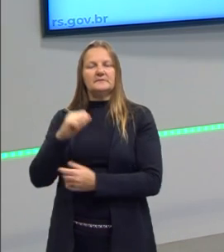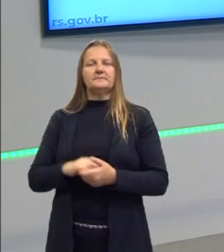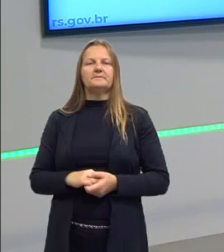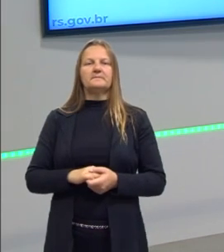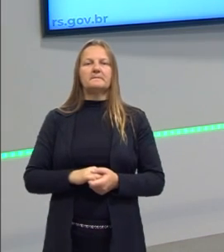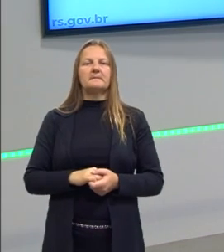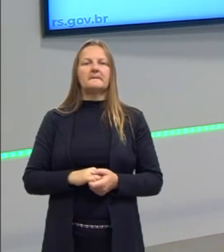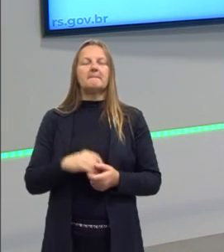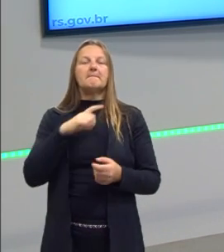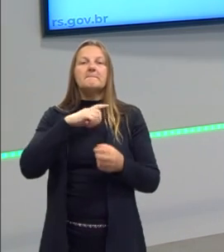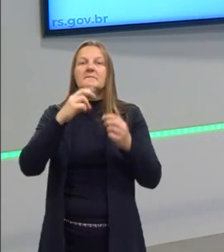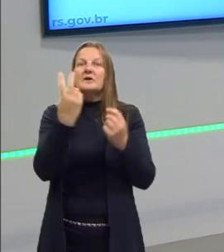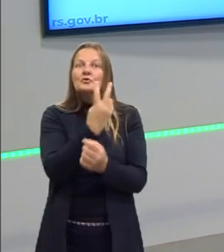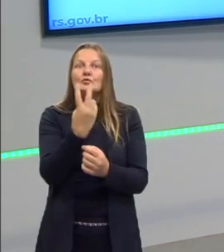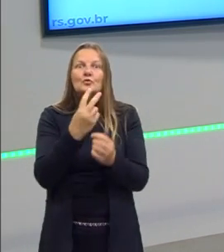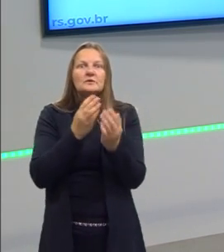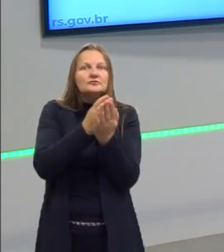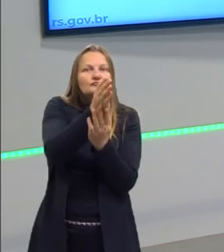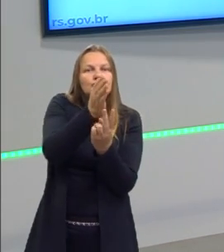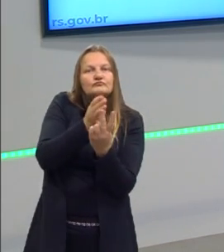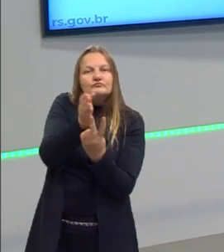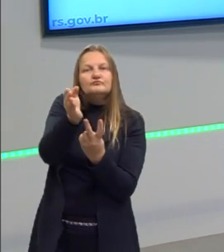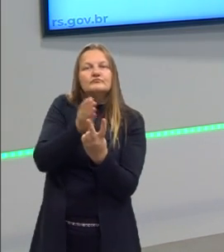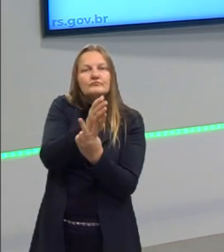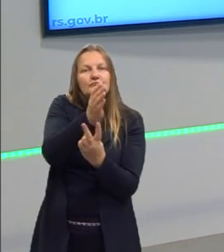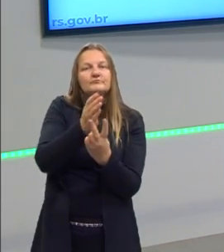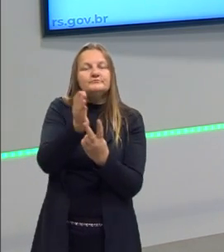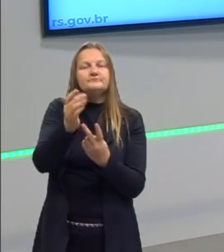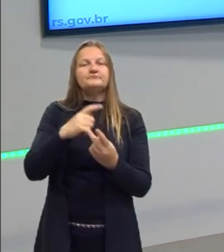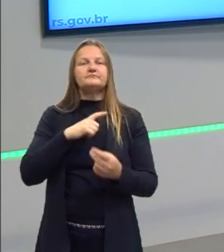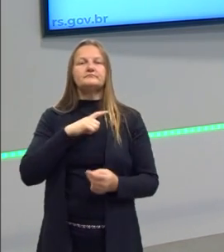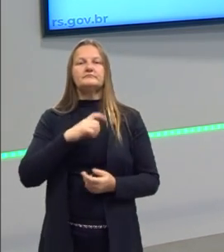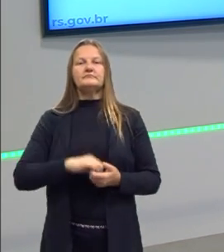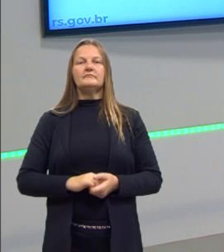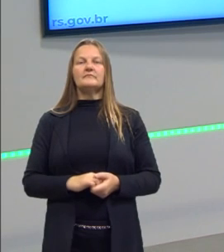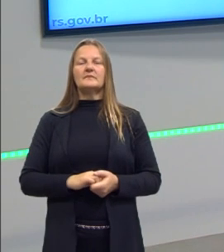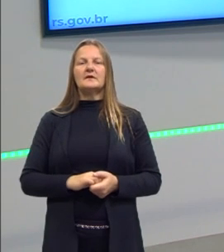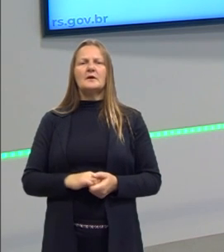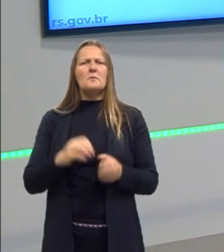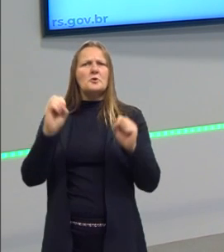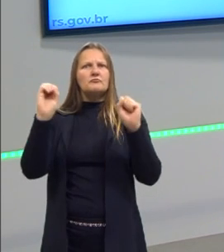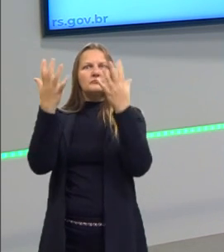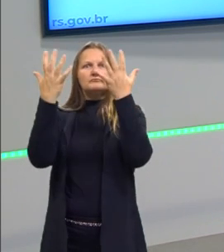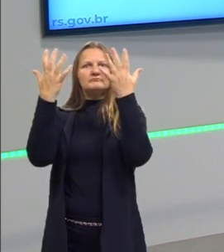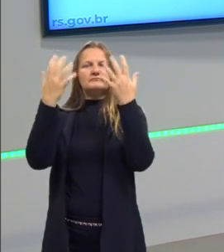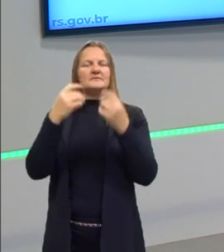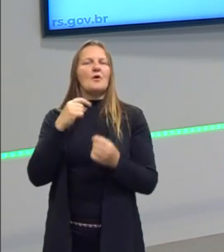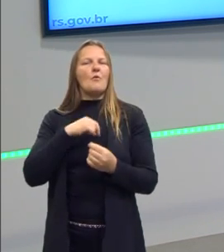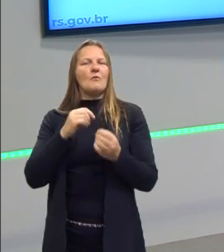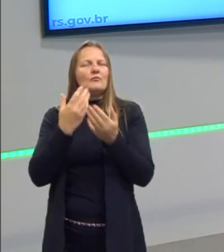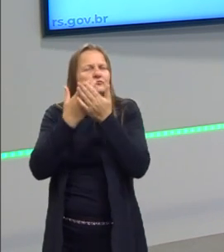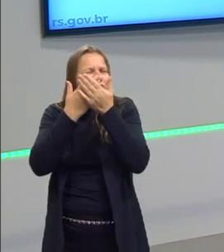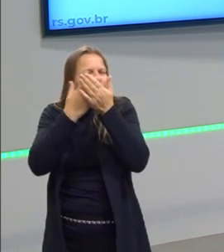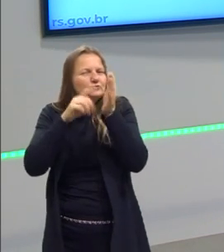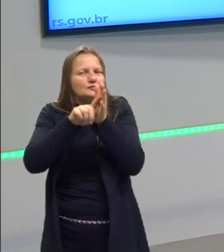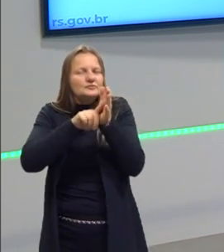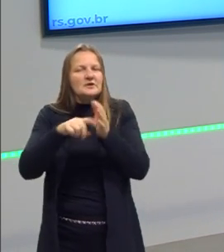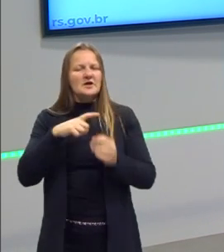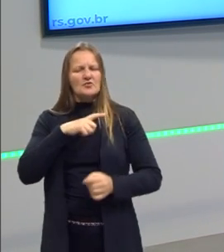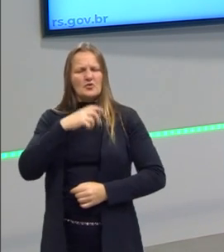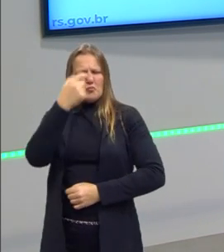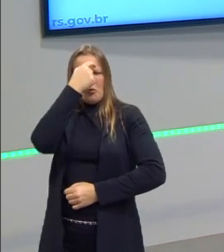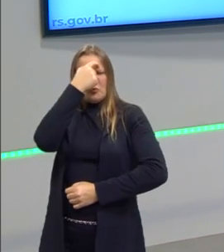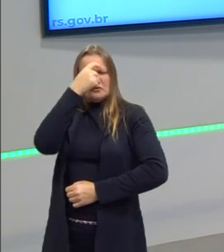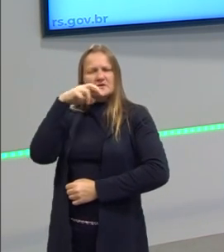fenomenologia. Aí é bem interessante a fenomenologia, ele vai dizer o seguinte, o Kant dizia, não, eu tenho aqui a minha consciência, a minha razão